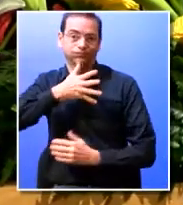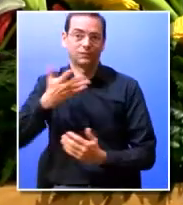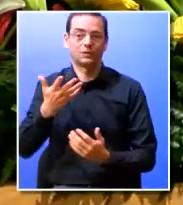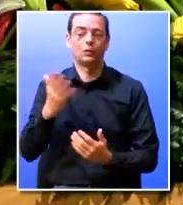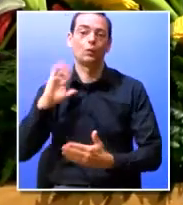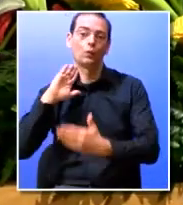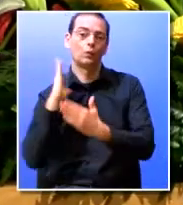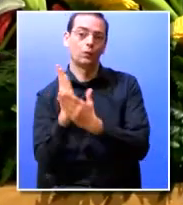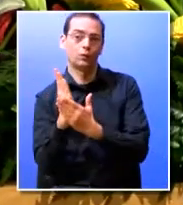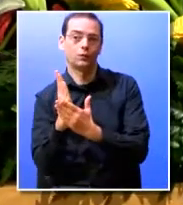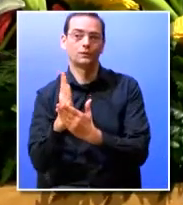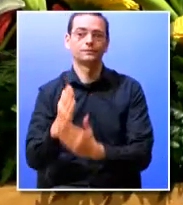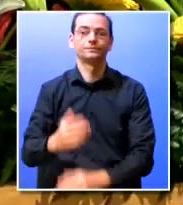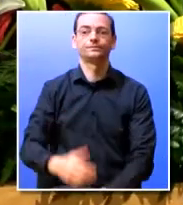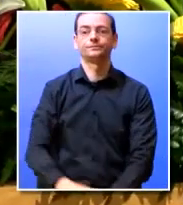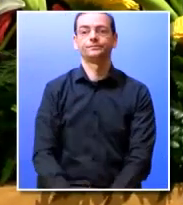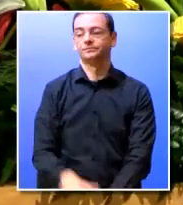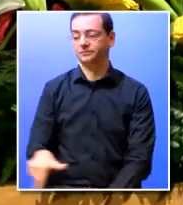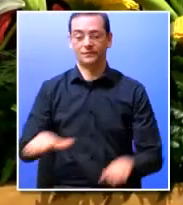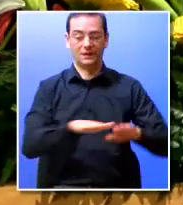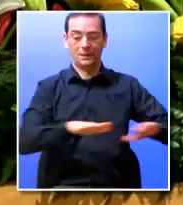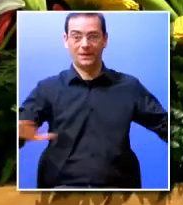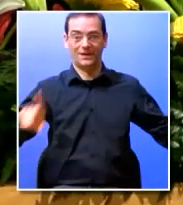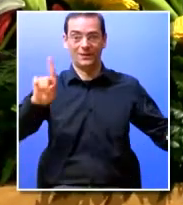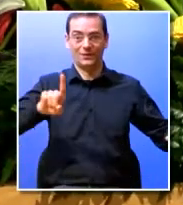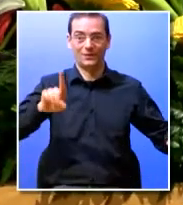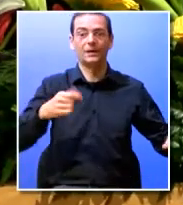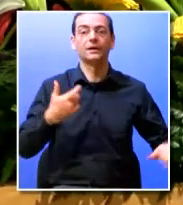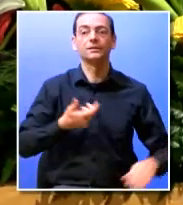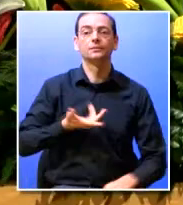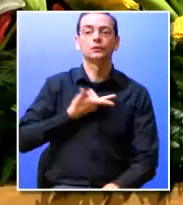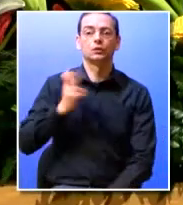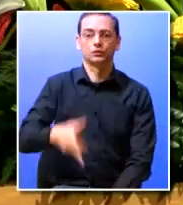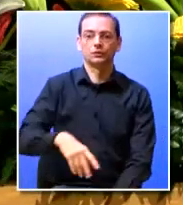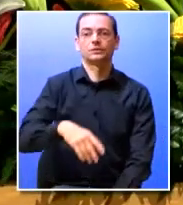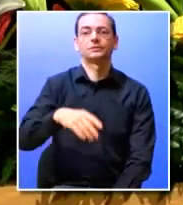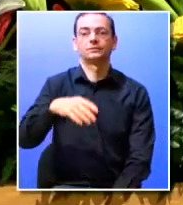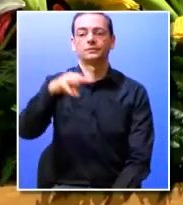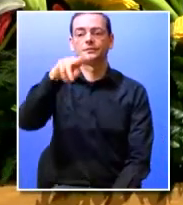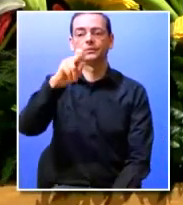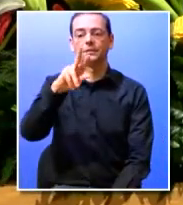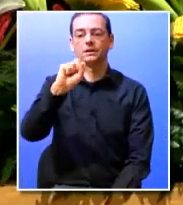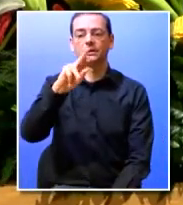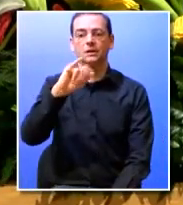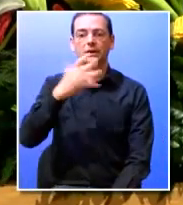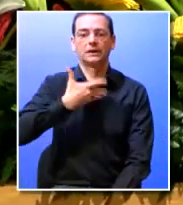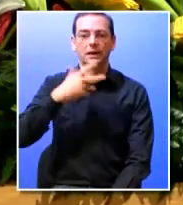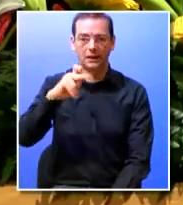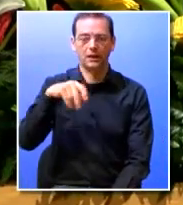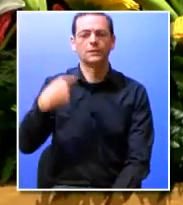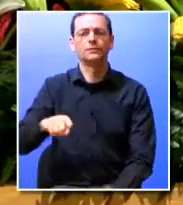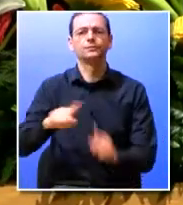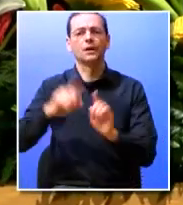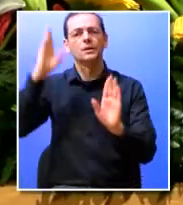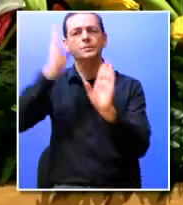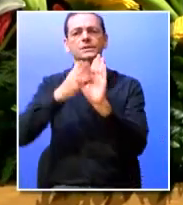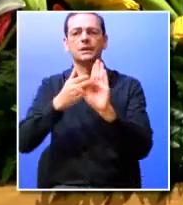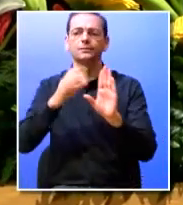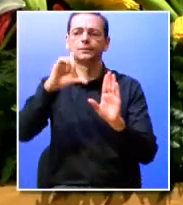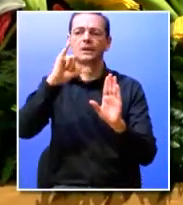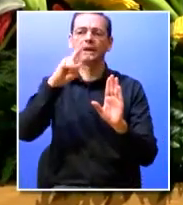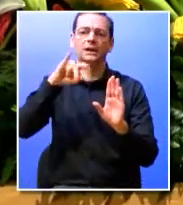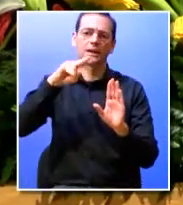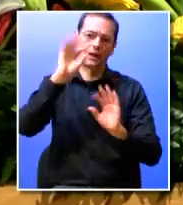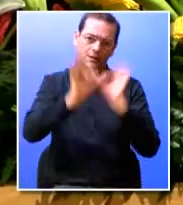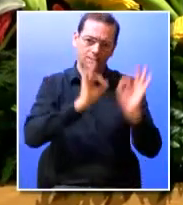painel que será apresentada pela doutora Margarida Calado da Microsoft que é formada em psicologia clínica que